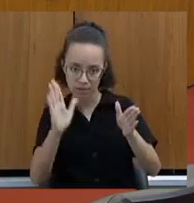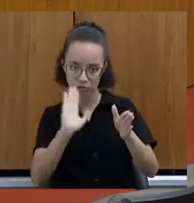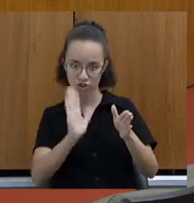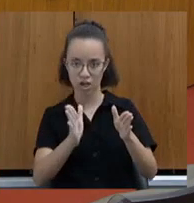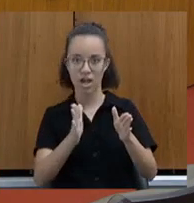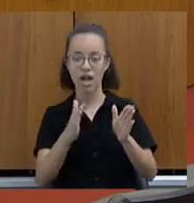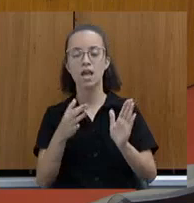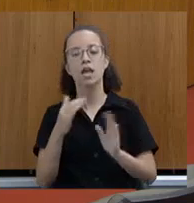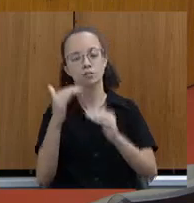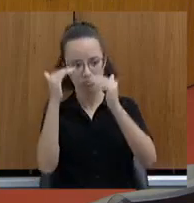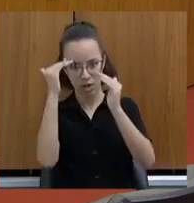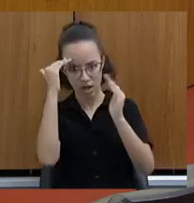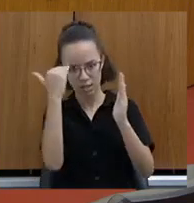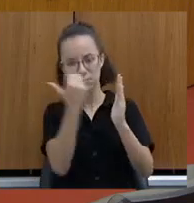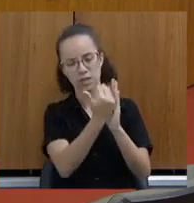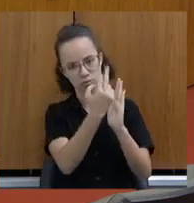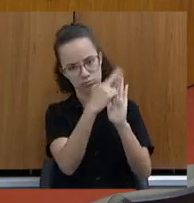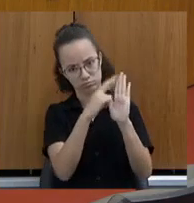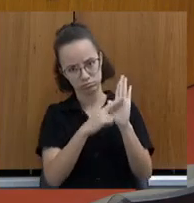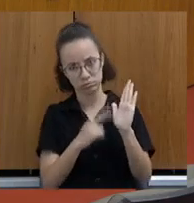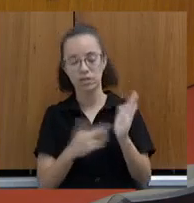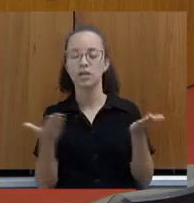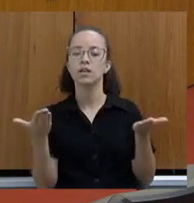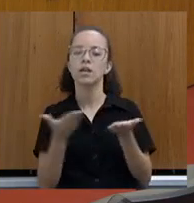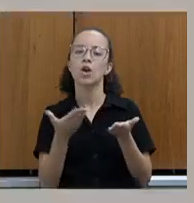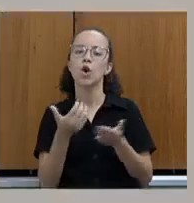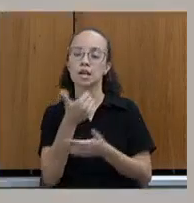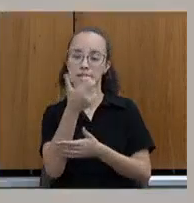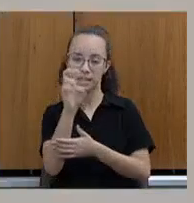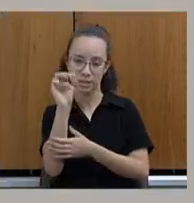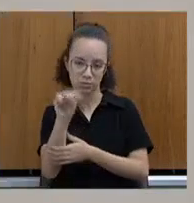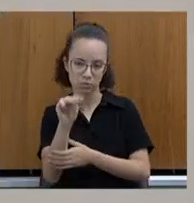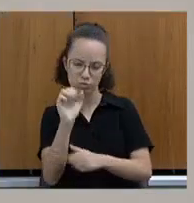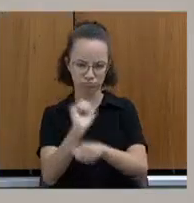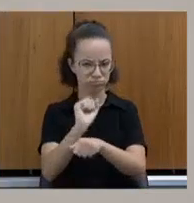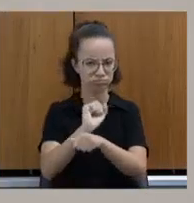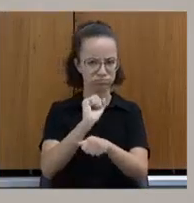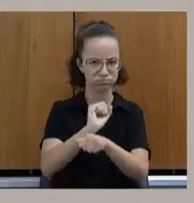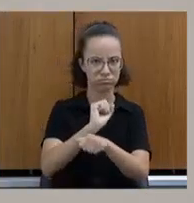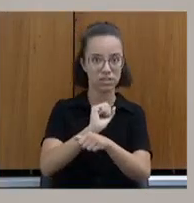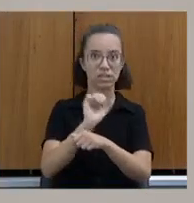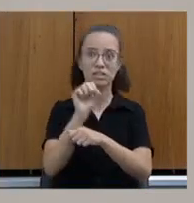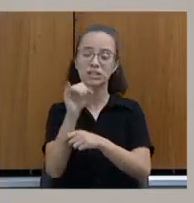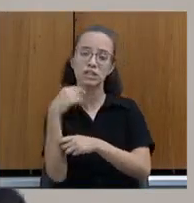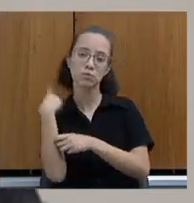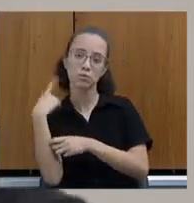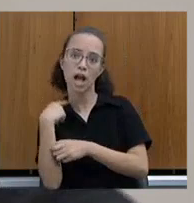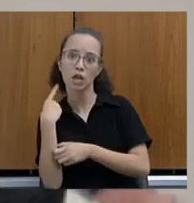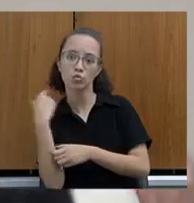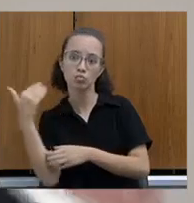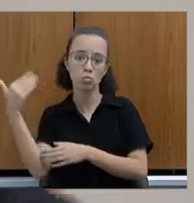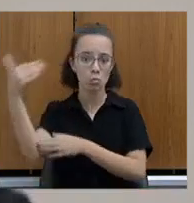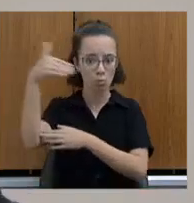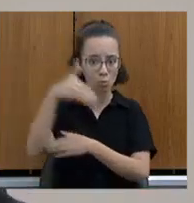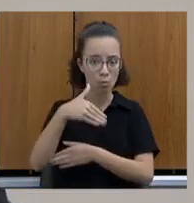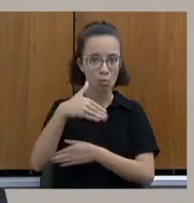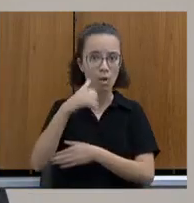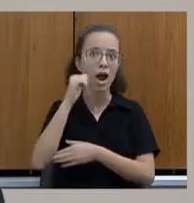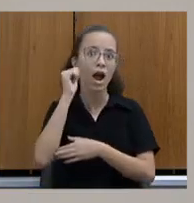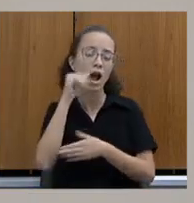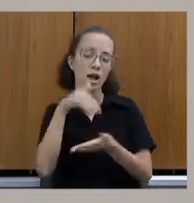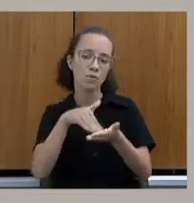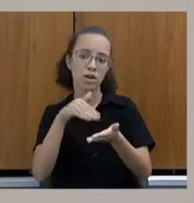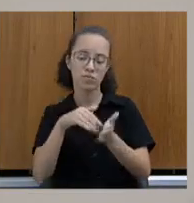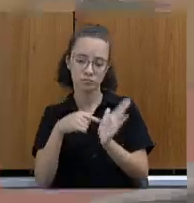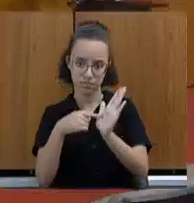o prazo regimental e a gente suspende por 15 minutos, chegando mais deputados, gente já deixa a secretária fazer com a presença